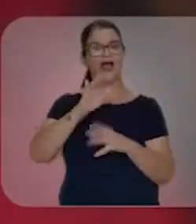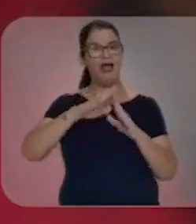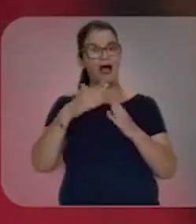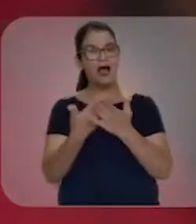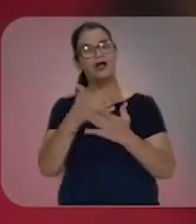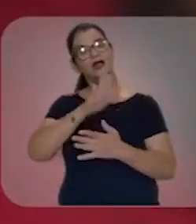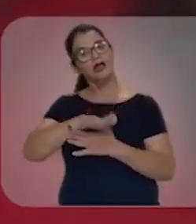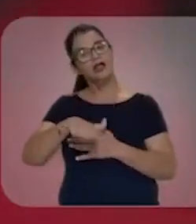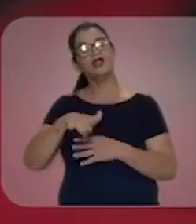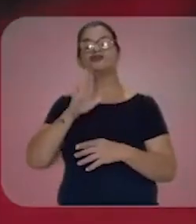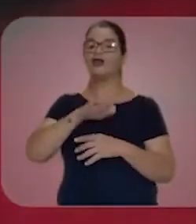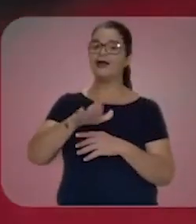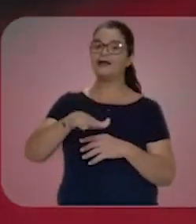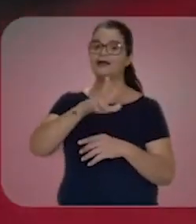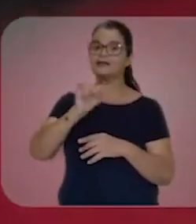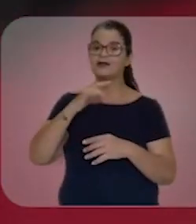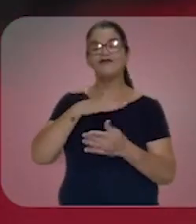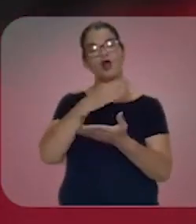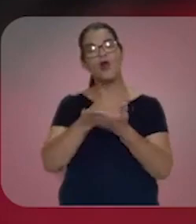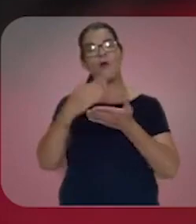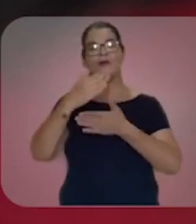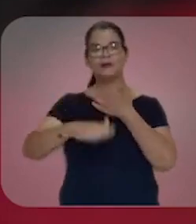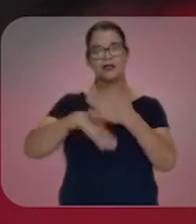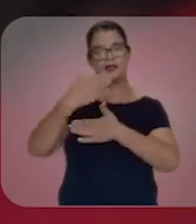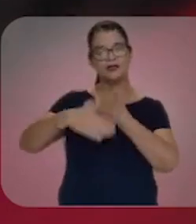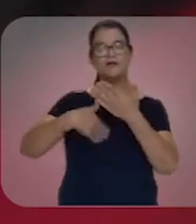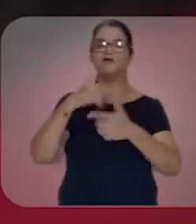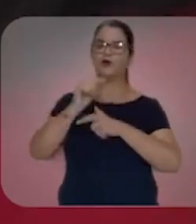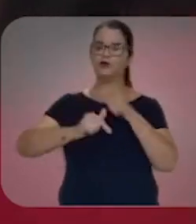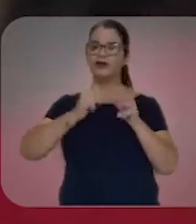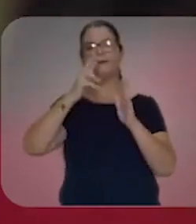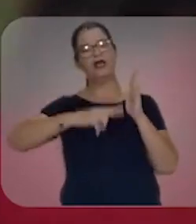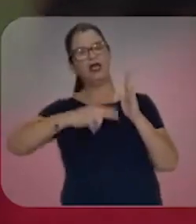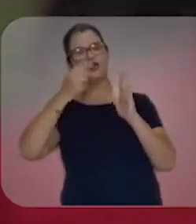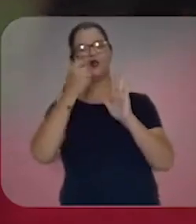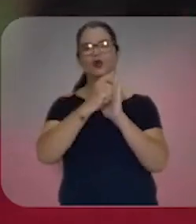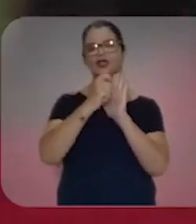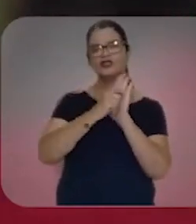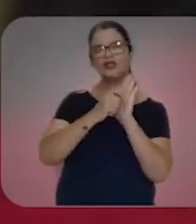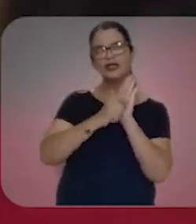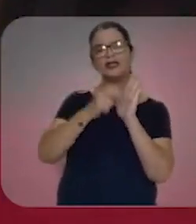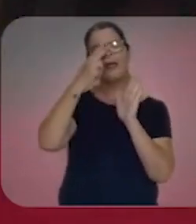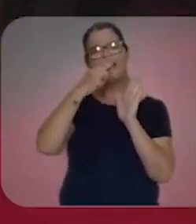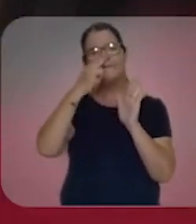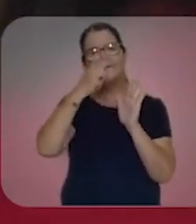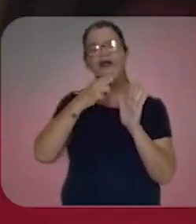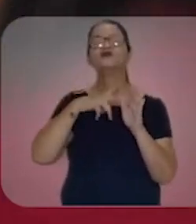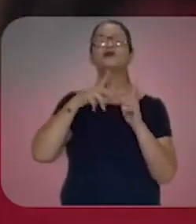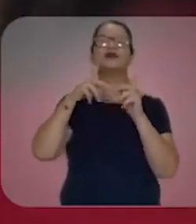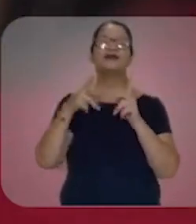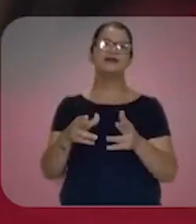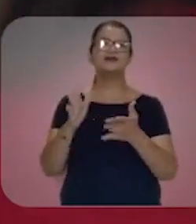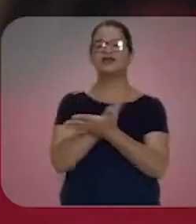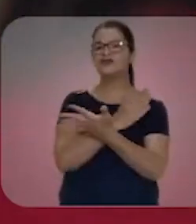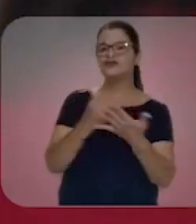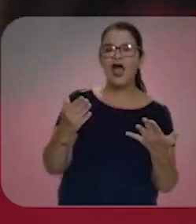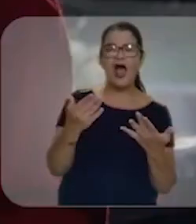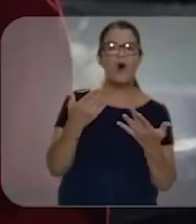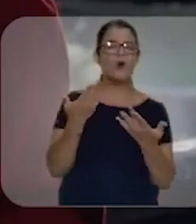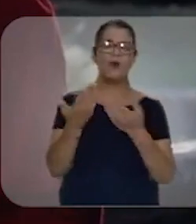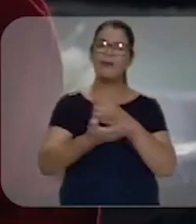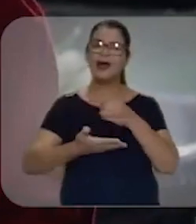creche, a criança vai começar a desenvolver trabalho de leitura, de escrita, mesmo que isso seja algo